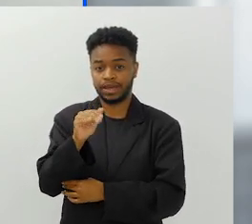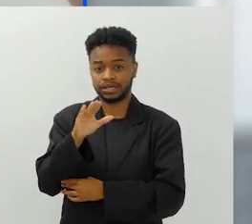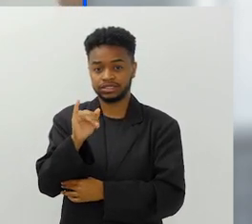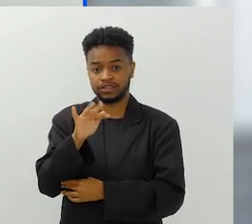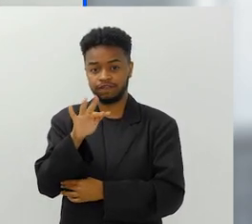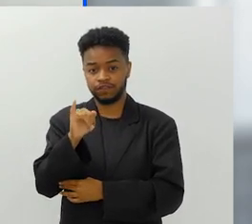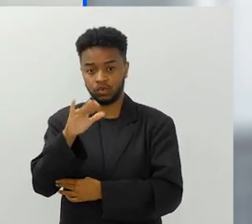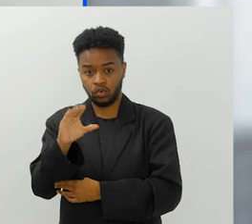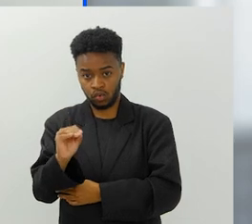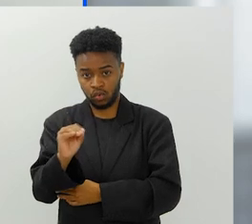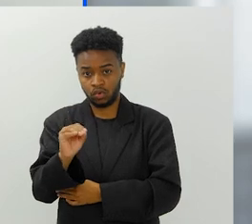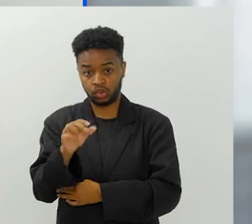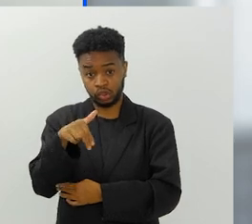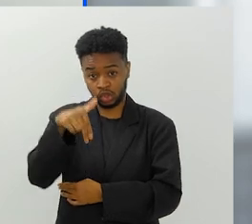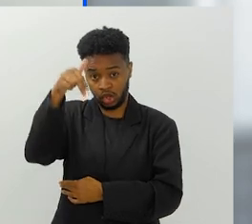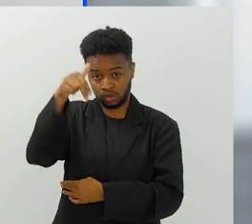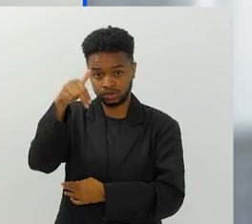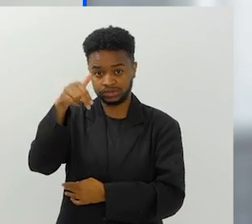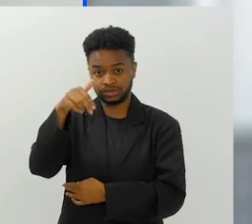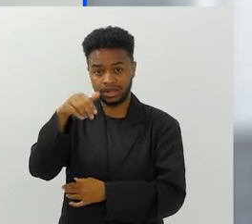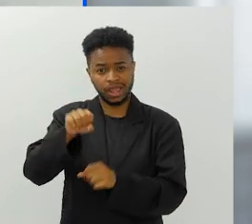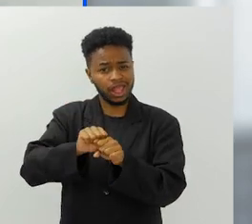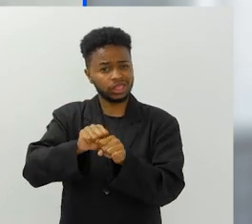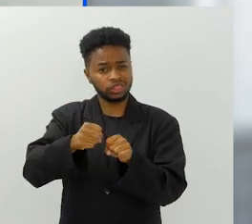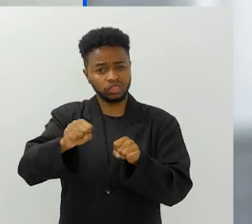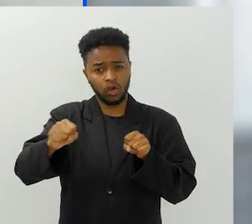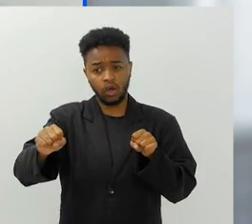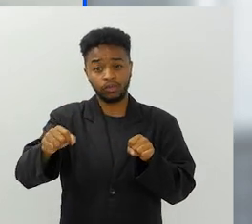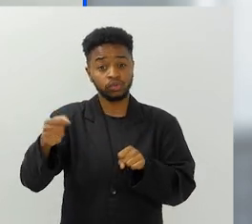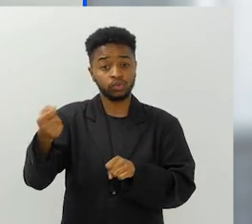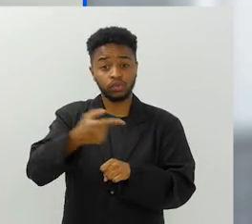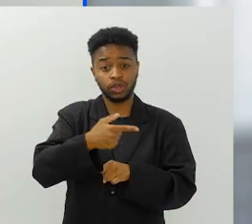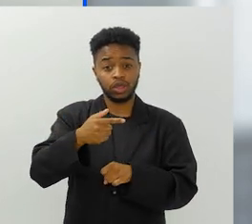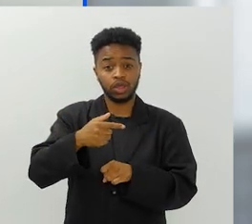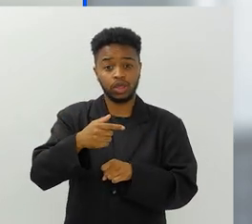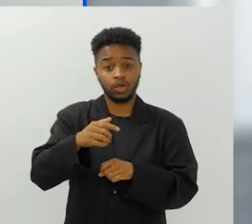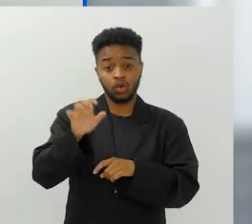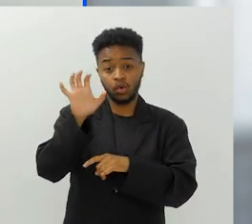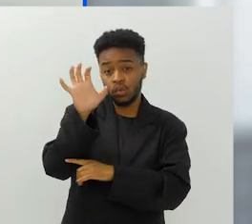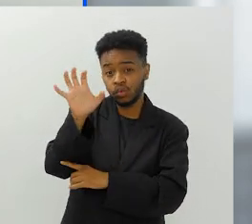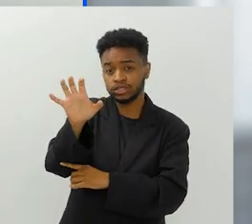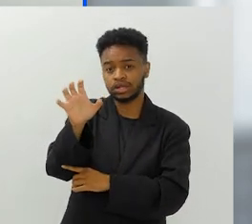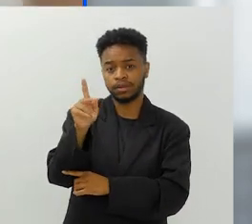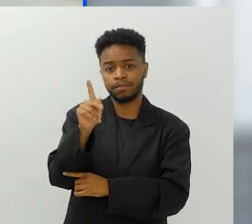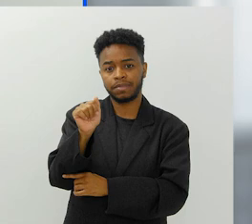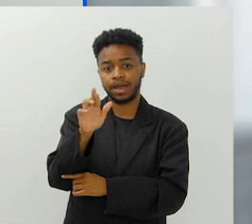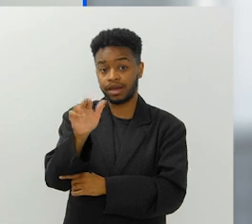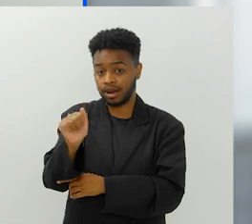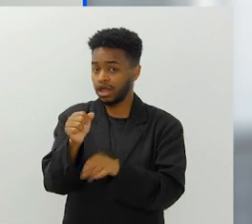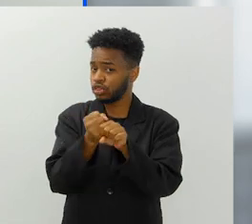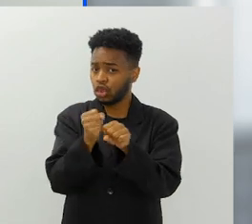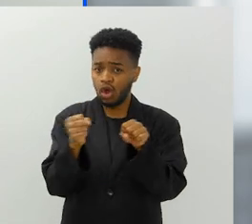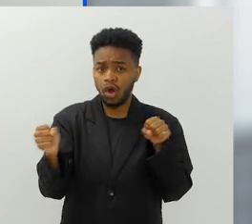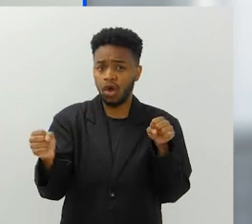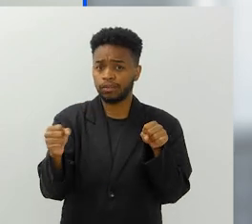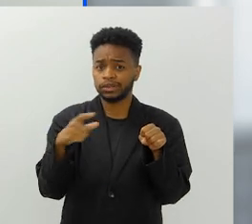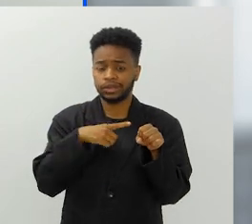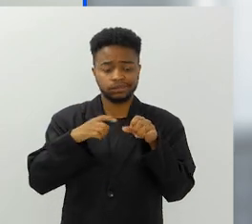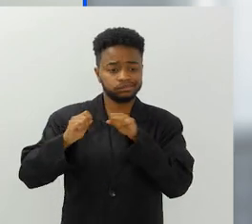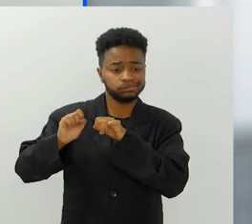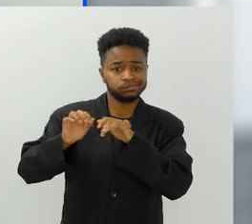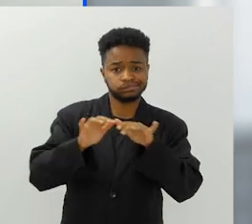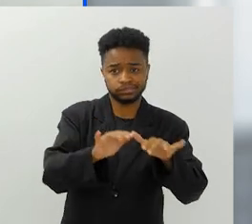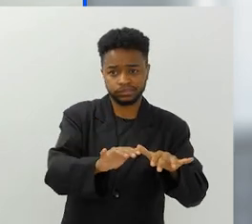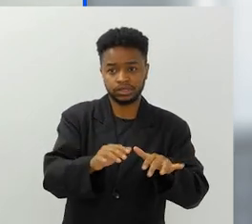existe, ela fica no Pacífico Norte, ela já tem um tamanho que é maior do o estado do Pará. Só para a gente ter uma ideia aqui de magnitude.